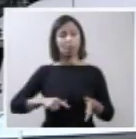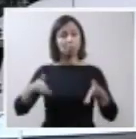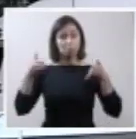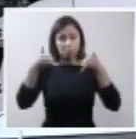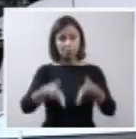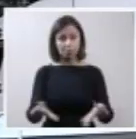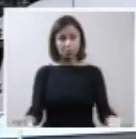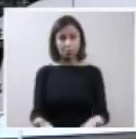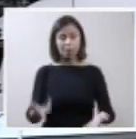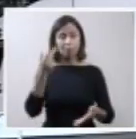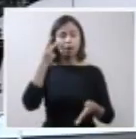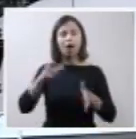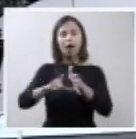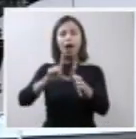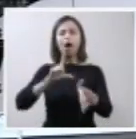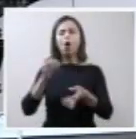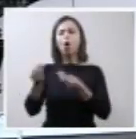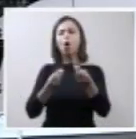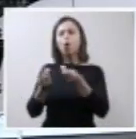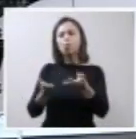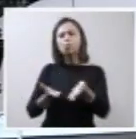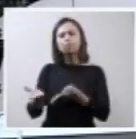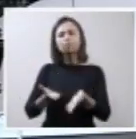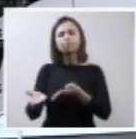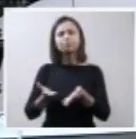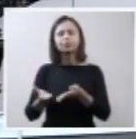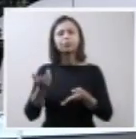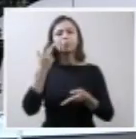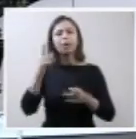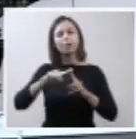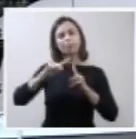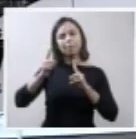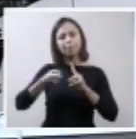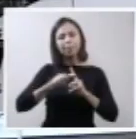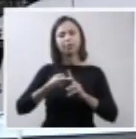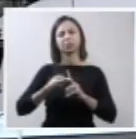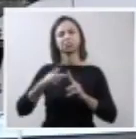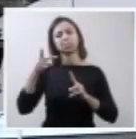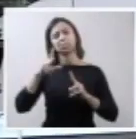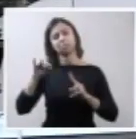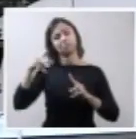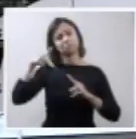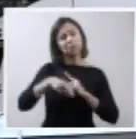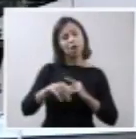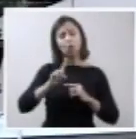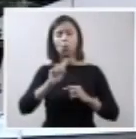sobre a antecipação terapêutica do parto de fetos com anencefalia.